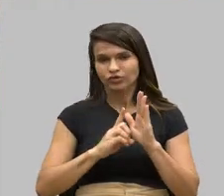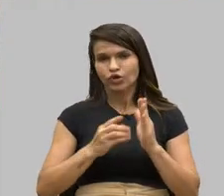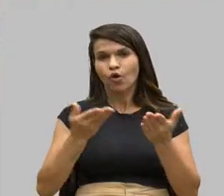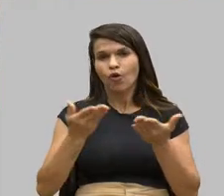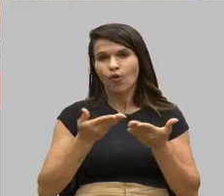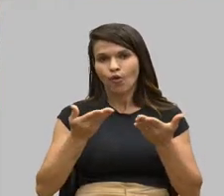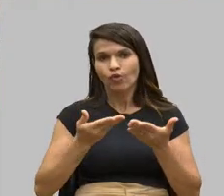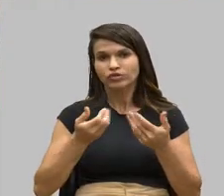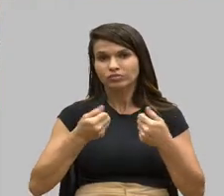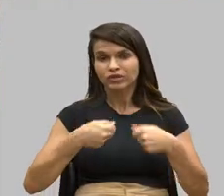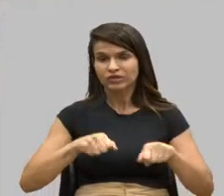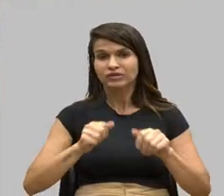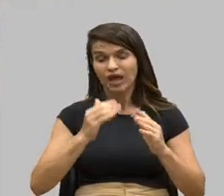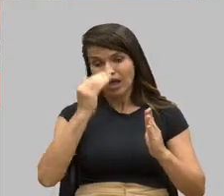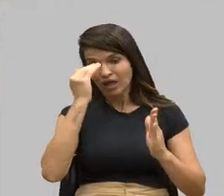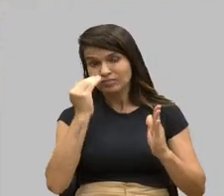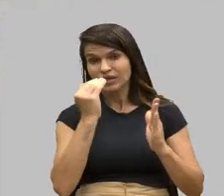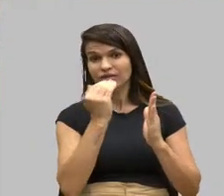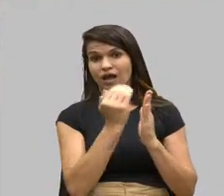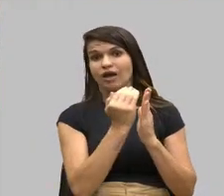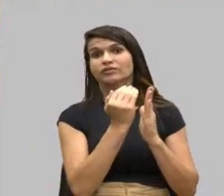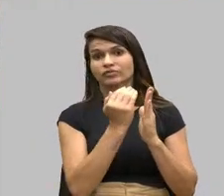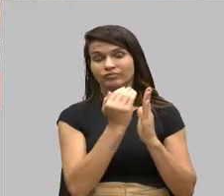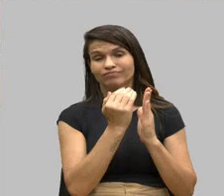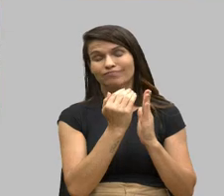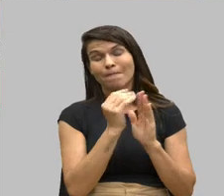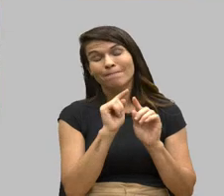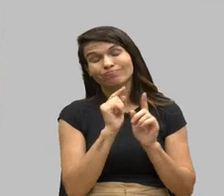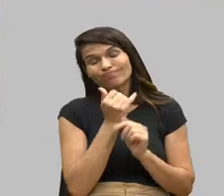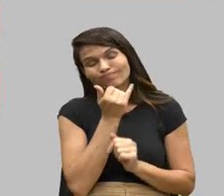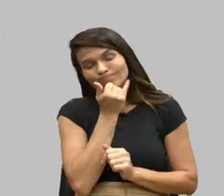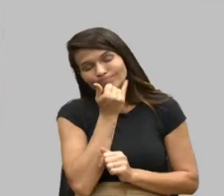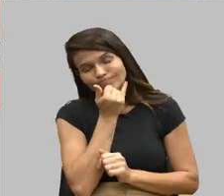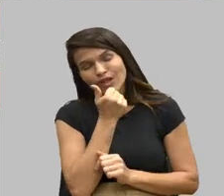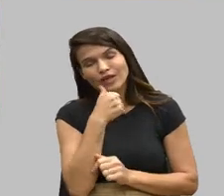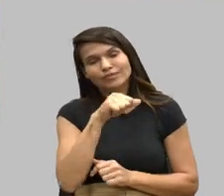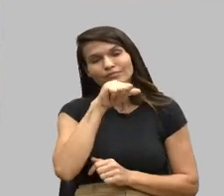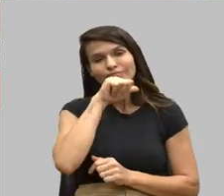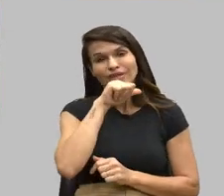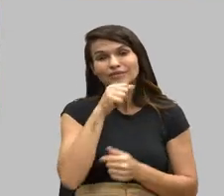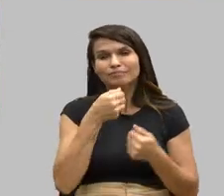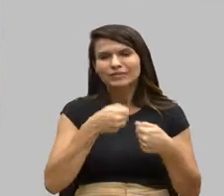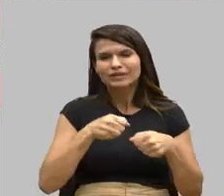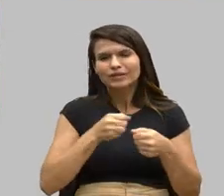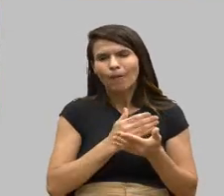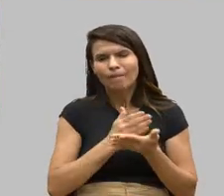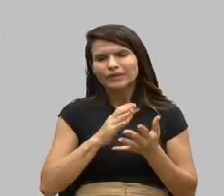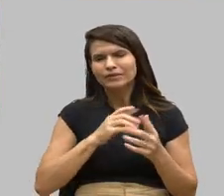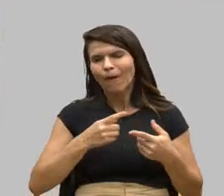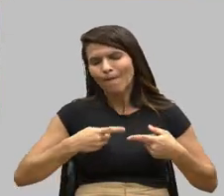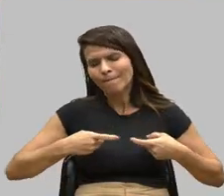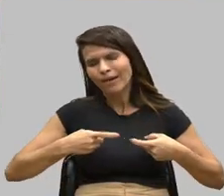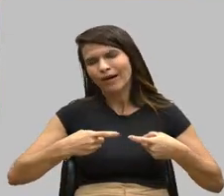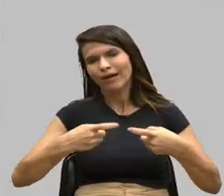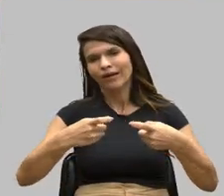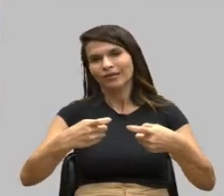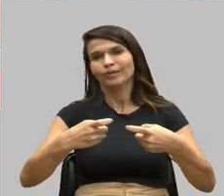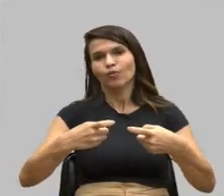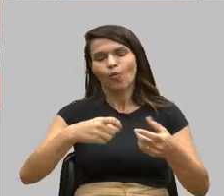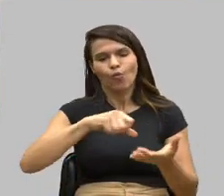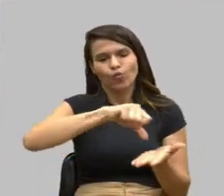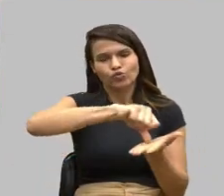ser acatado e, infelizmente, as mães precisam entrar numa guerra com os órgãos competentes,